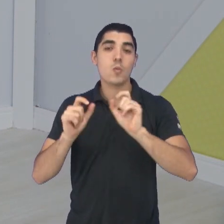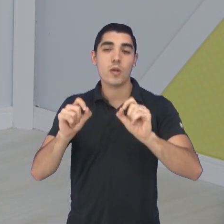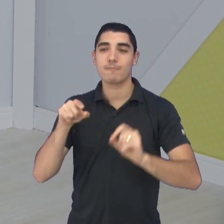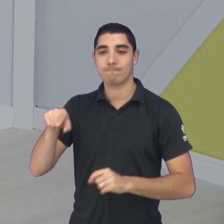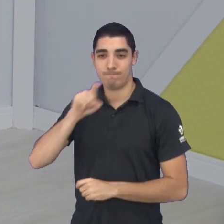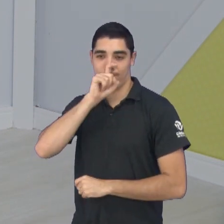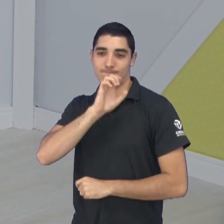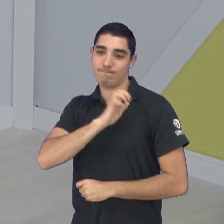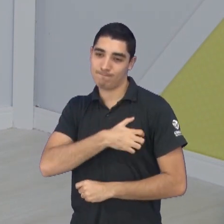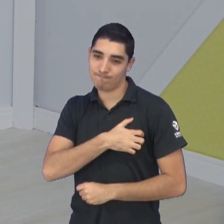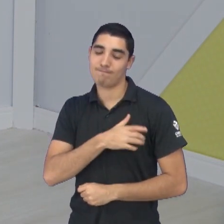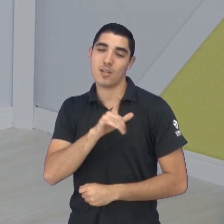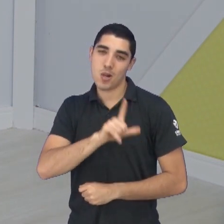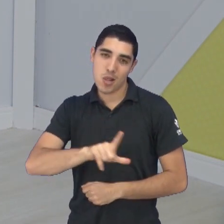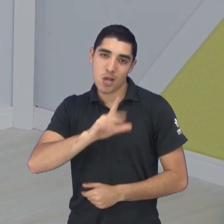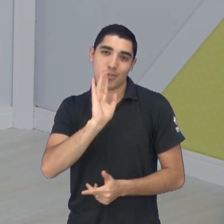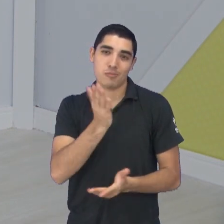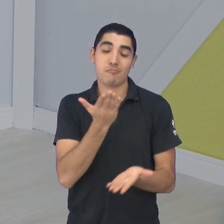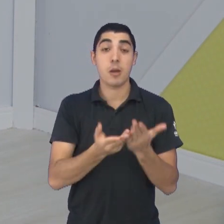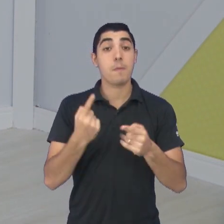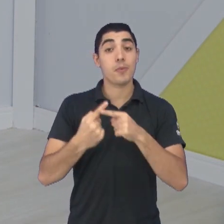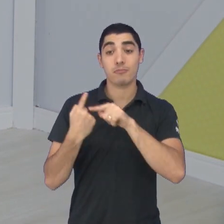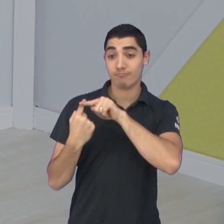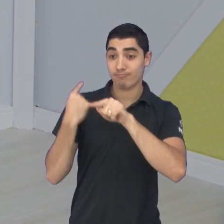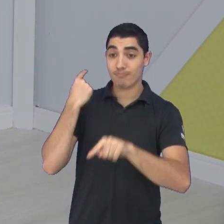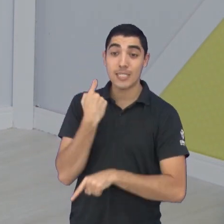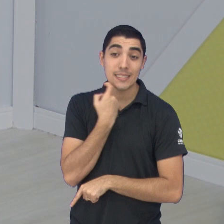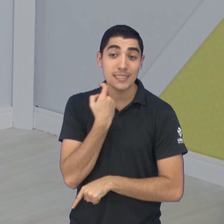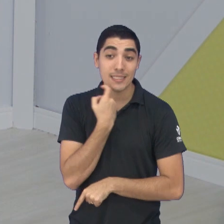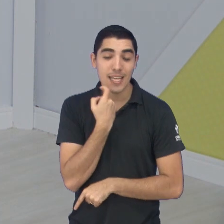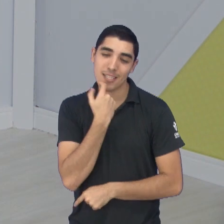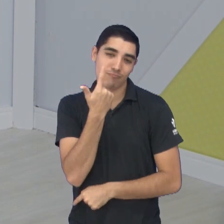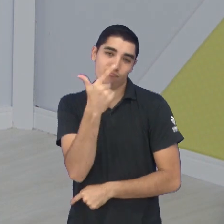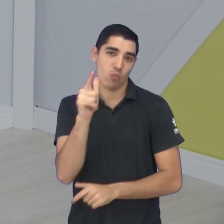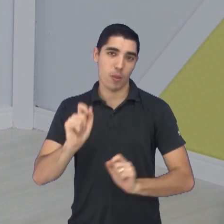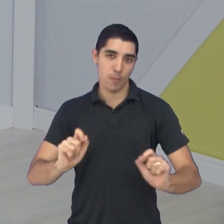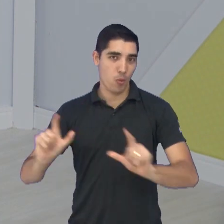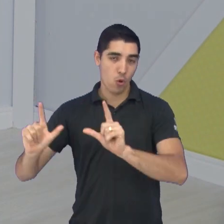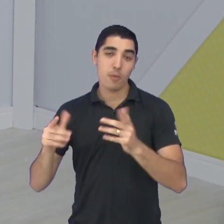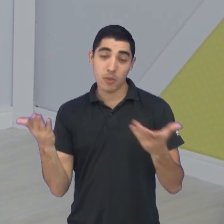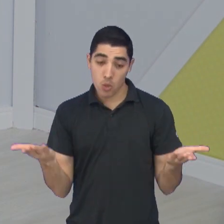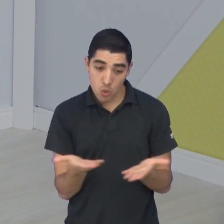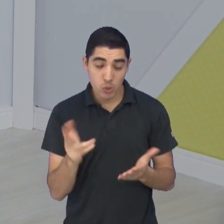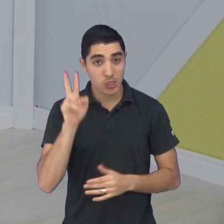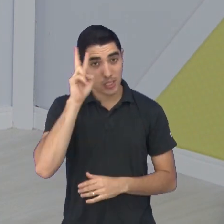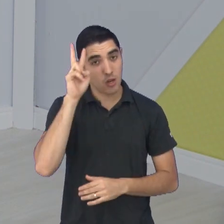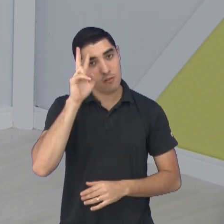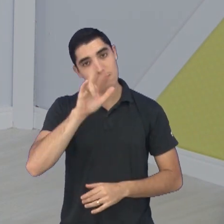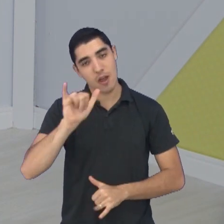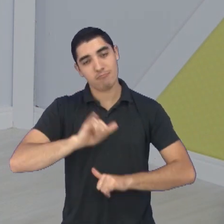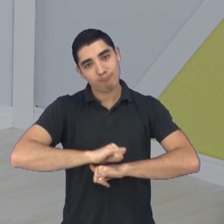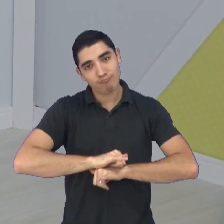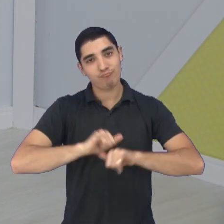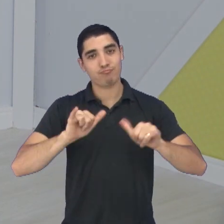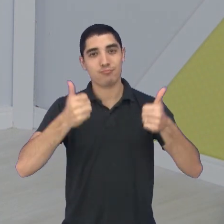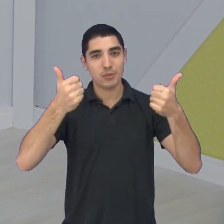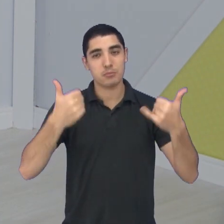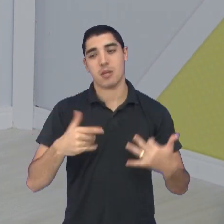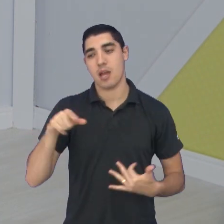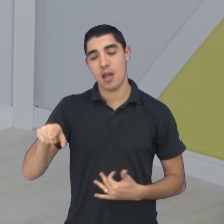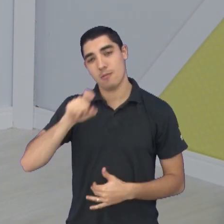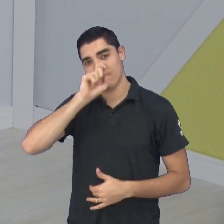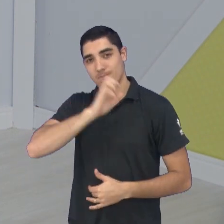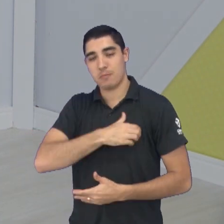eliminação do São José. A gente não teve programa na sexta-feira, então a gente vai repercutir hoje, aqui nessa segunda, a eliminação do São José nas